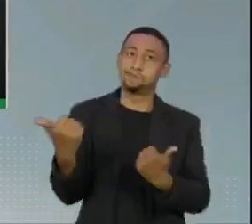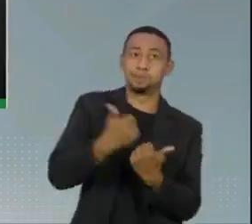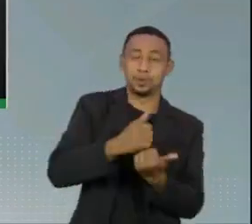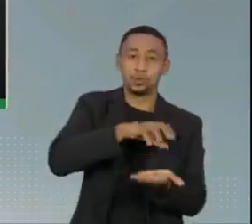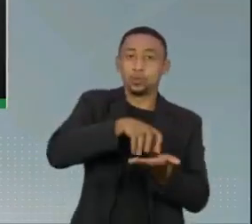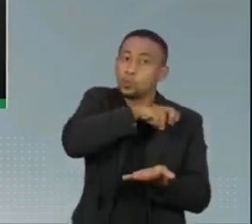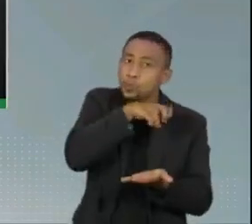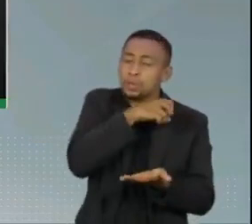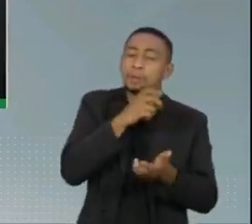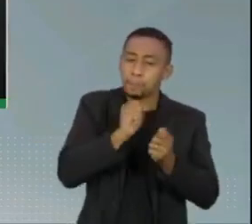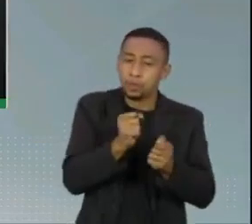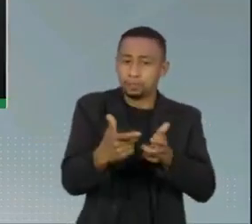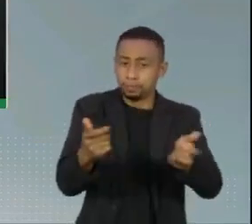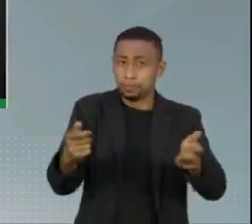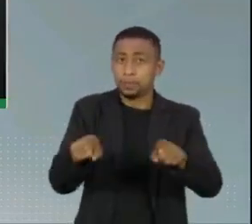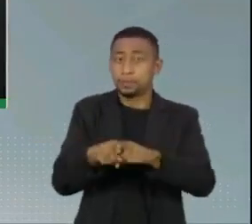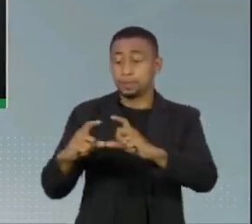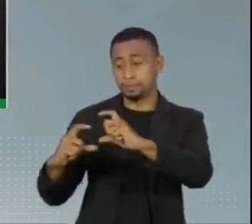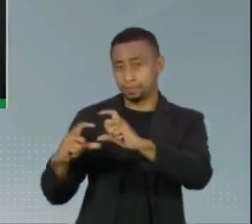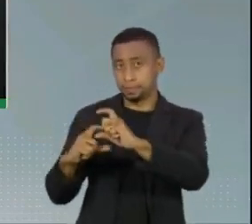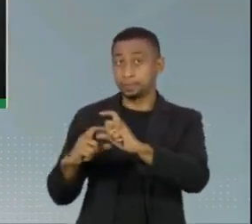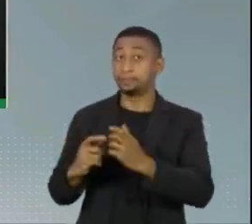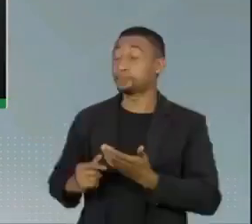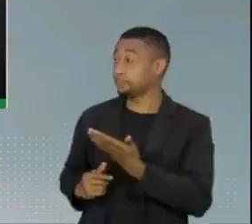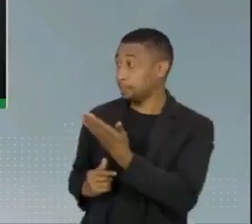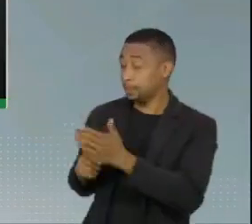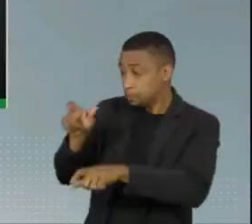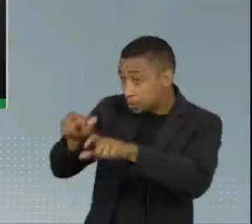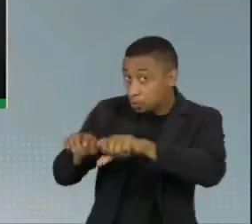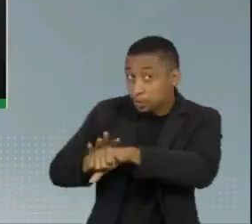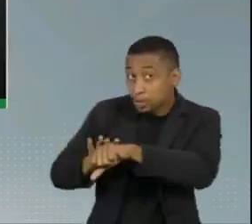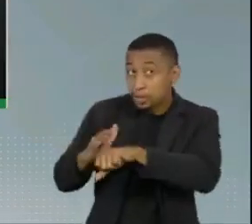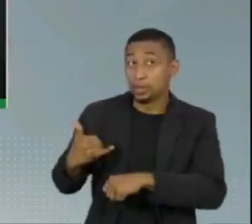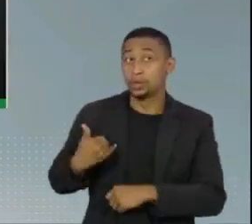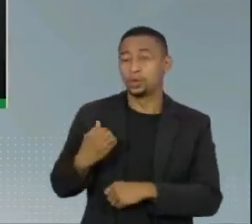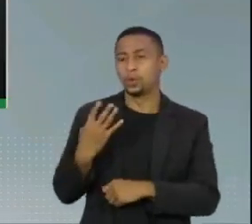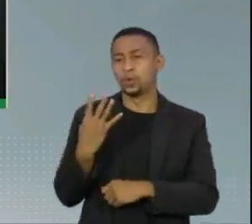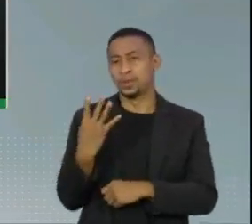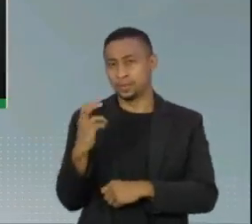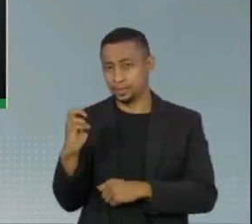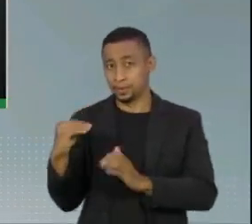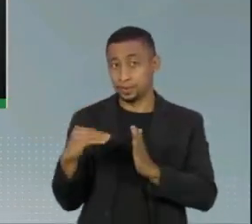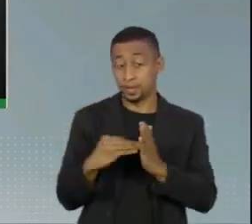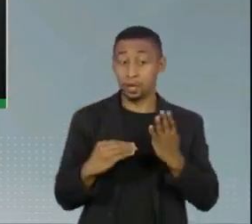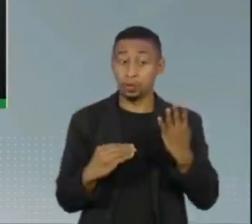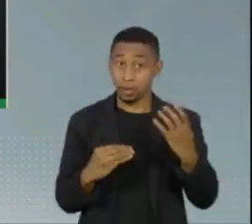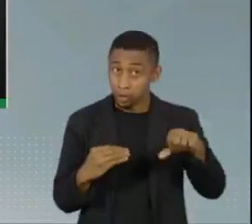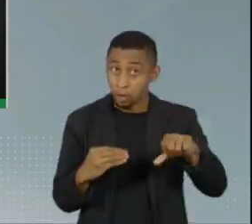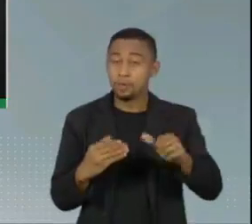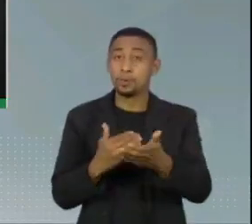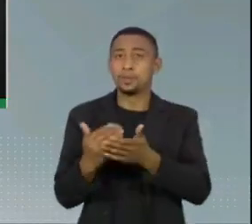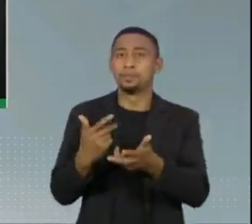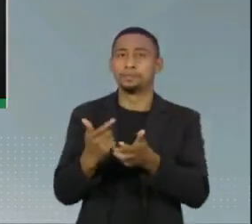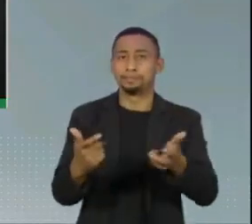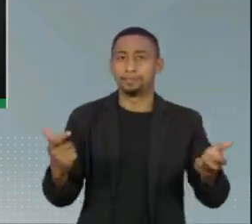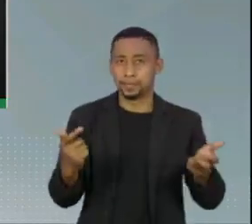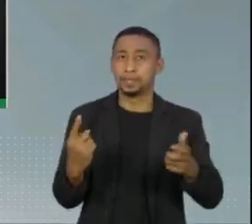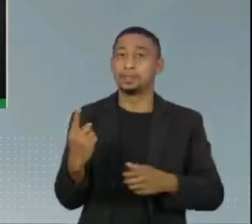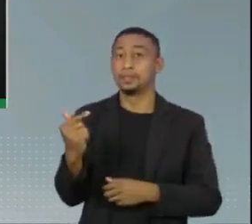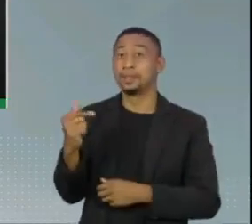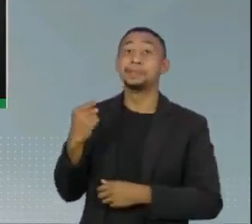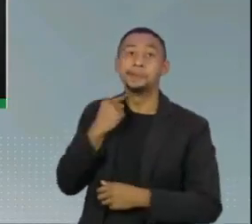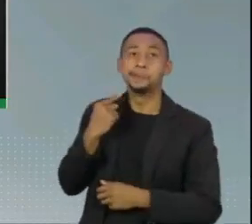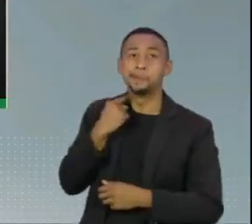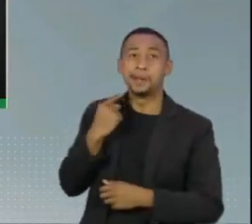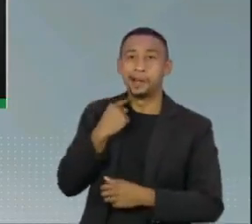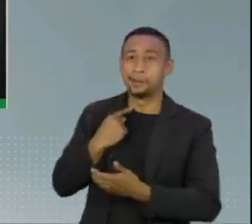comorbidades de 45 a 49 anos, no dia 21 de maio, são 670 mil pessoas, que nós